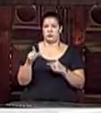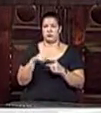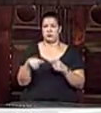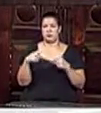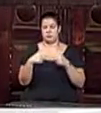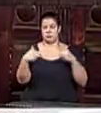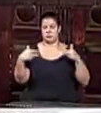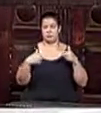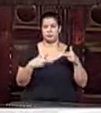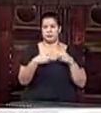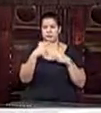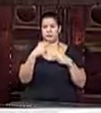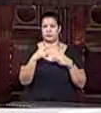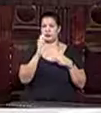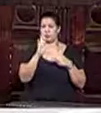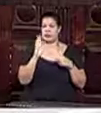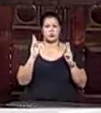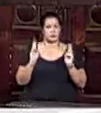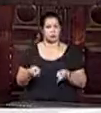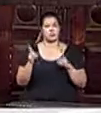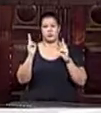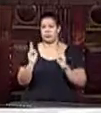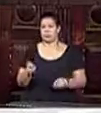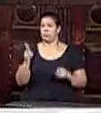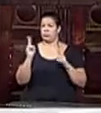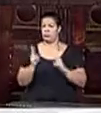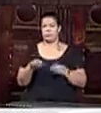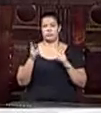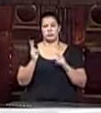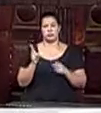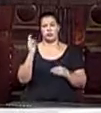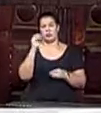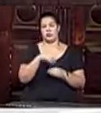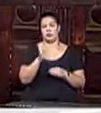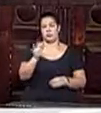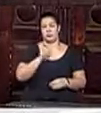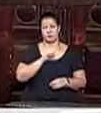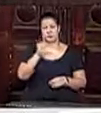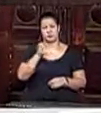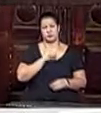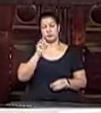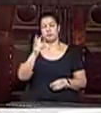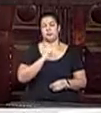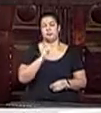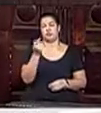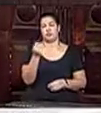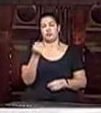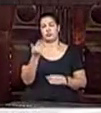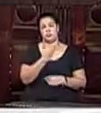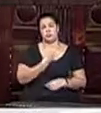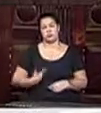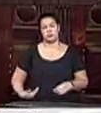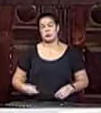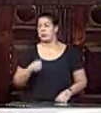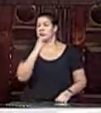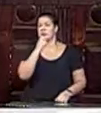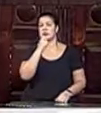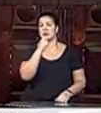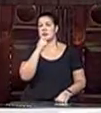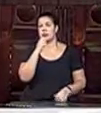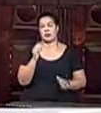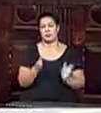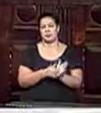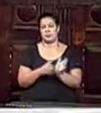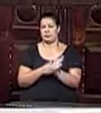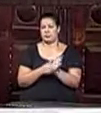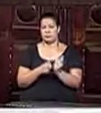inaugurações, mas continuam absorvendo recursos públicos sem a devida prestação de contas.